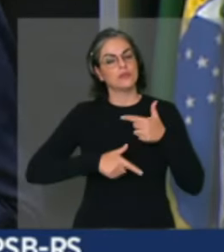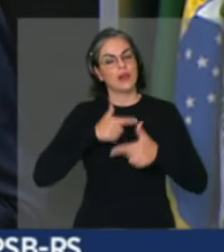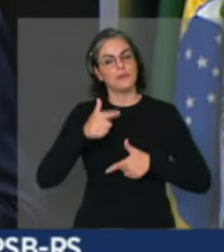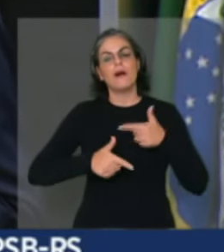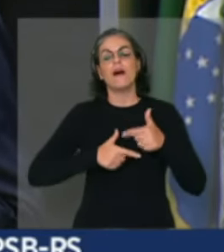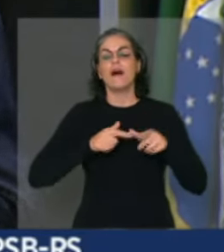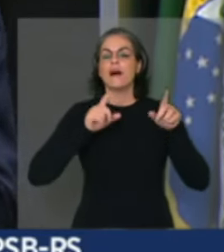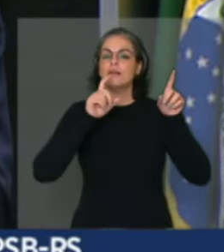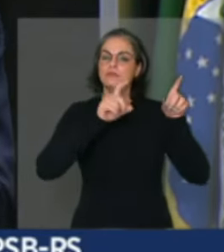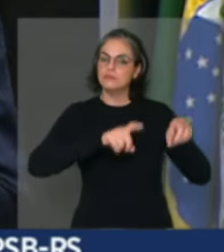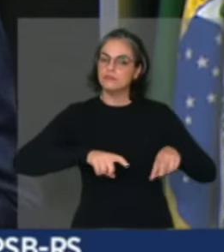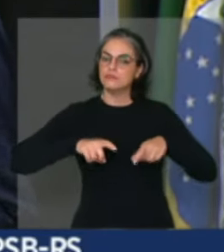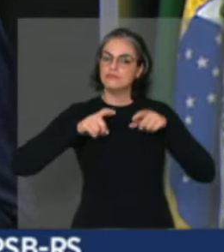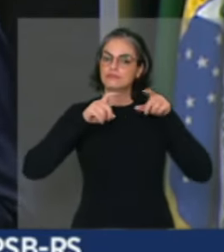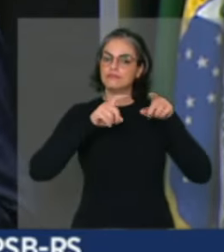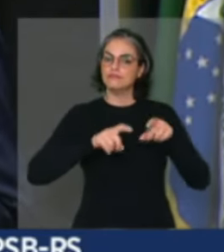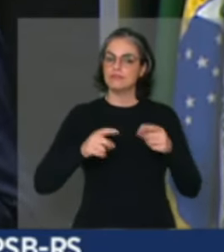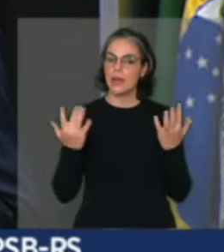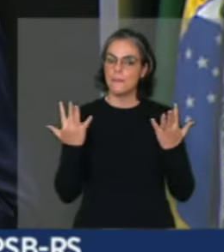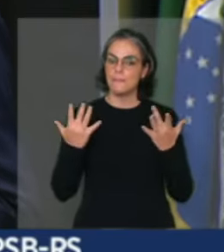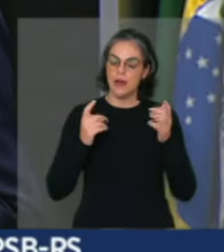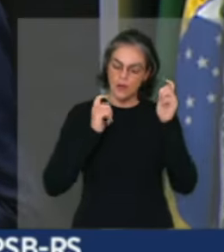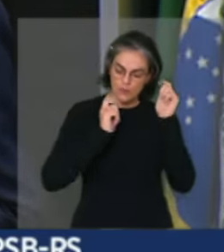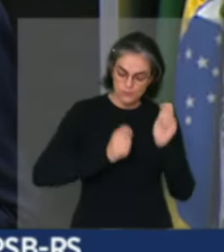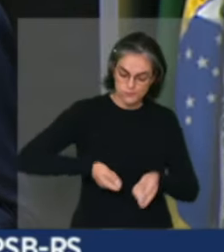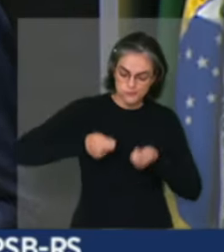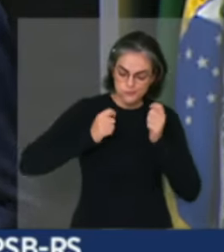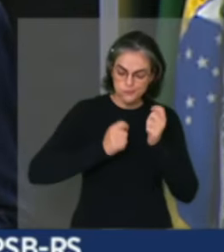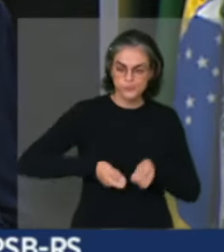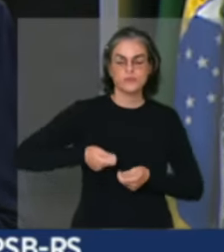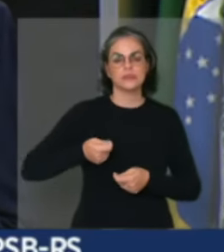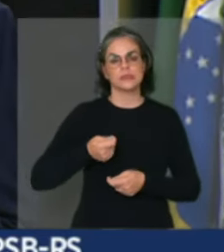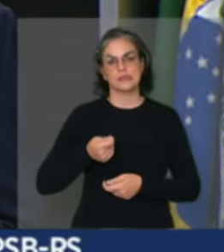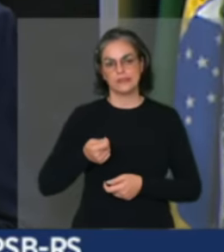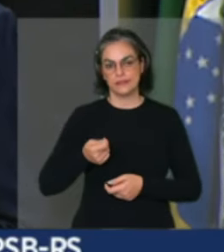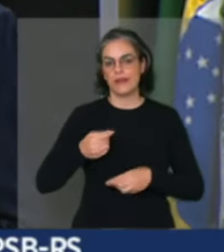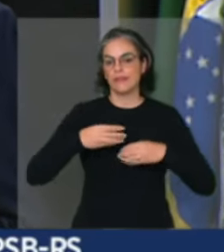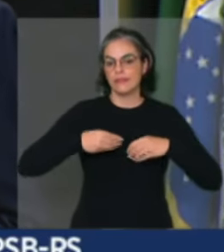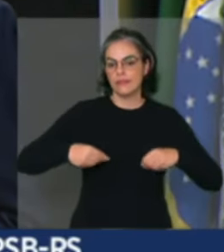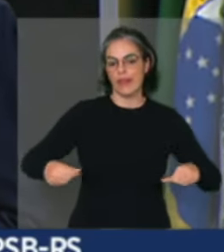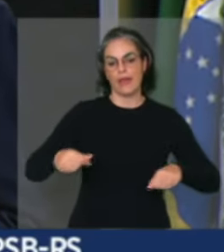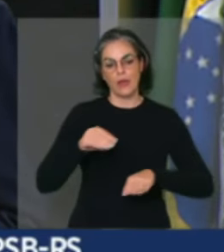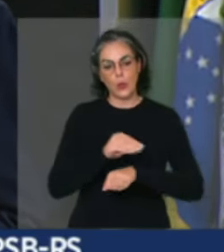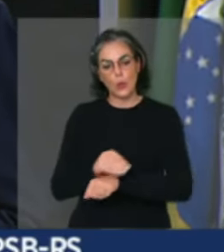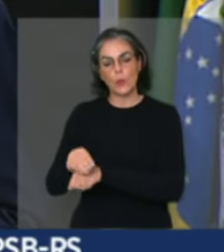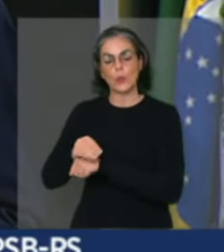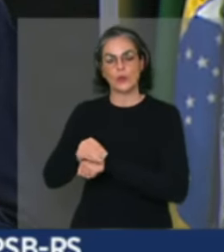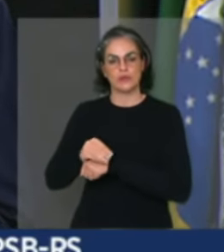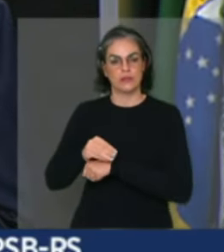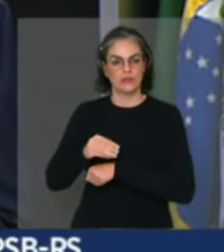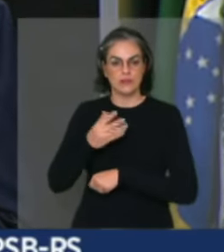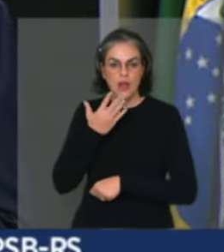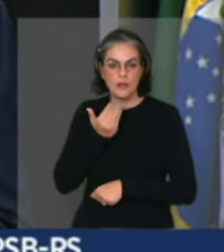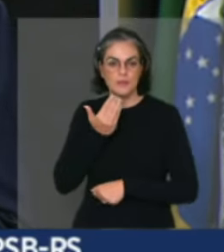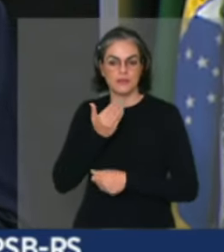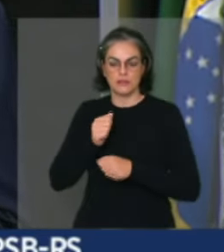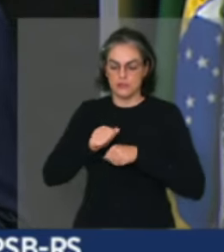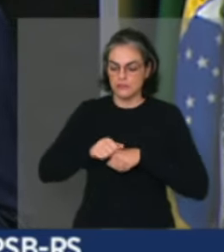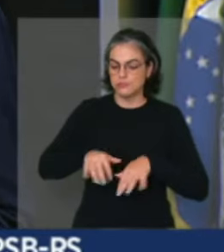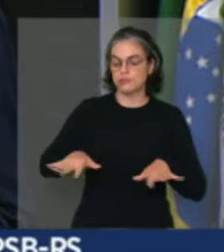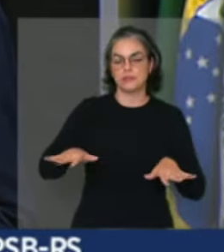terra, cuidam das criações, fazem com que a nossa agricultura familiar, ela esteja num crescente.